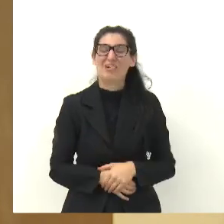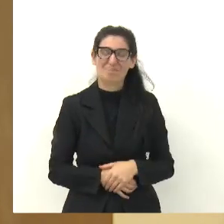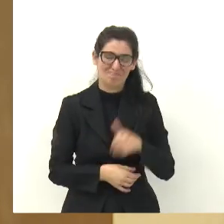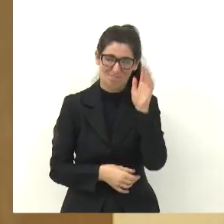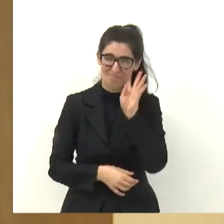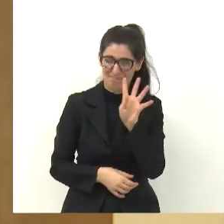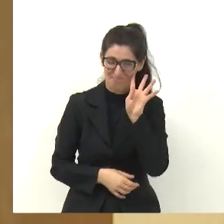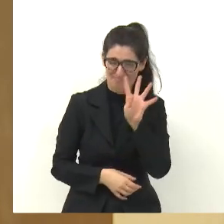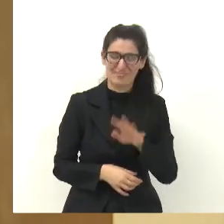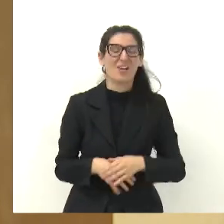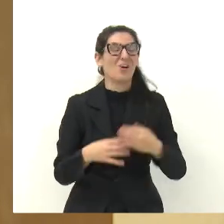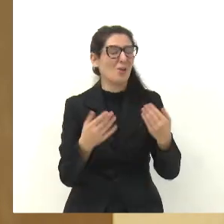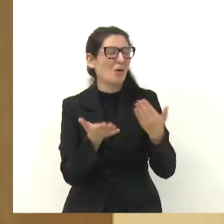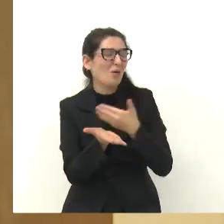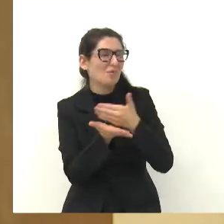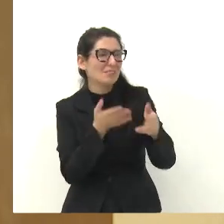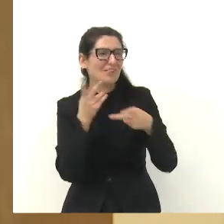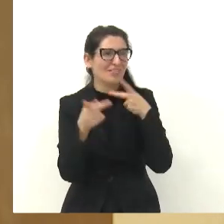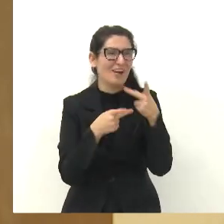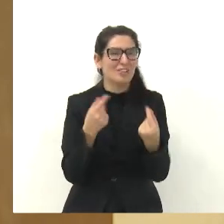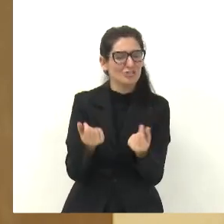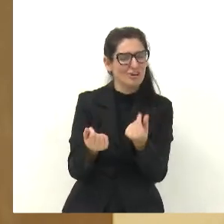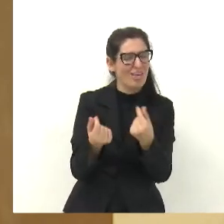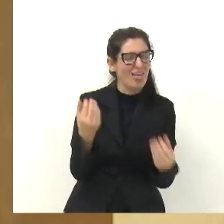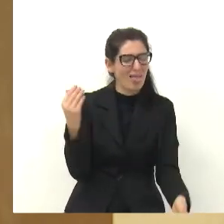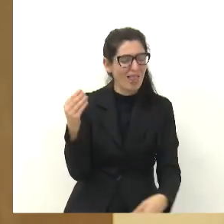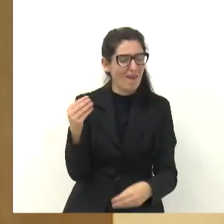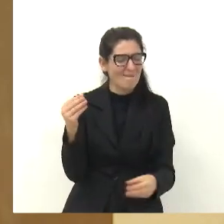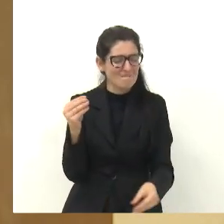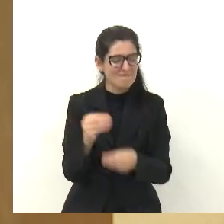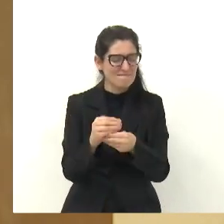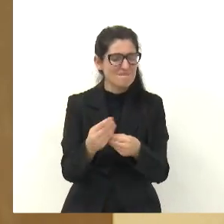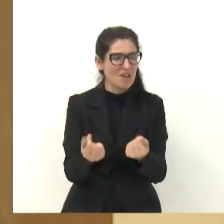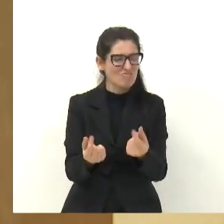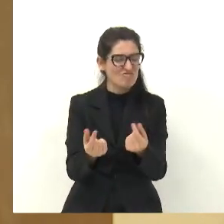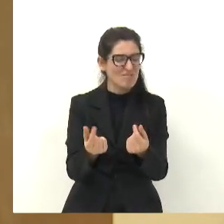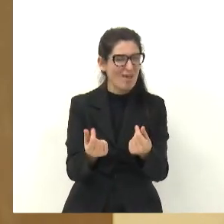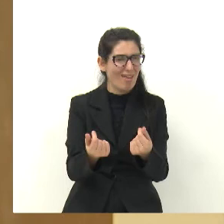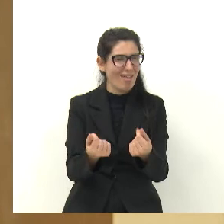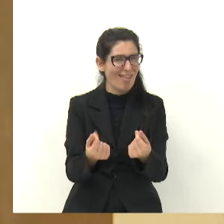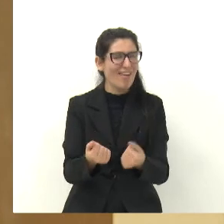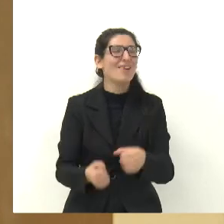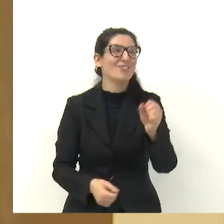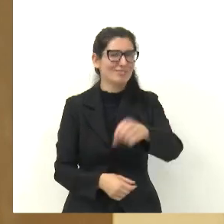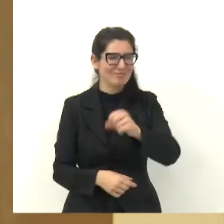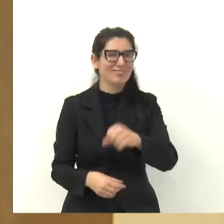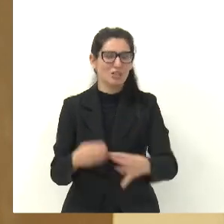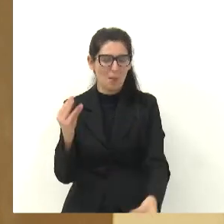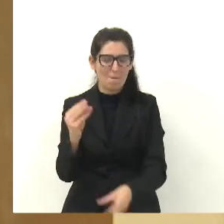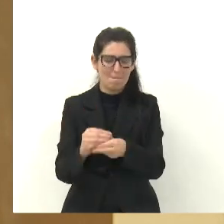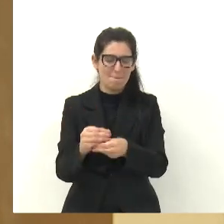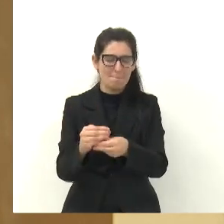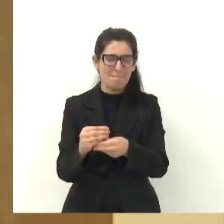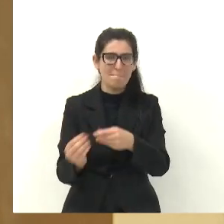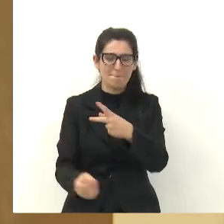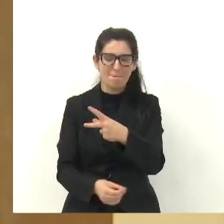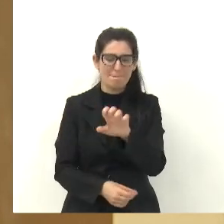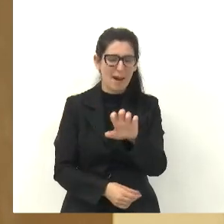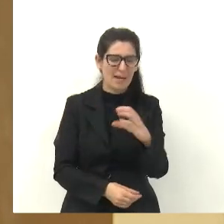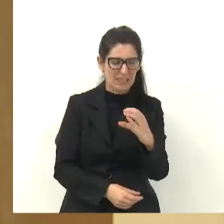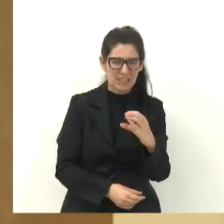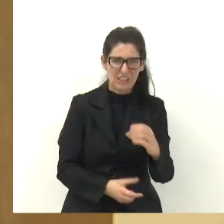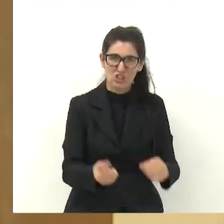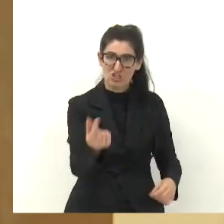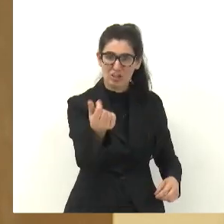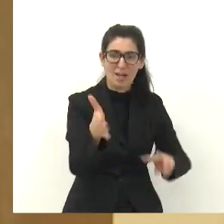ao vereador Juarez Araújo que a sua verba impositiva vai ser muito bem gastada, já está sendo aquele alambrado, porque eu andei acompanhando as crianças